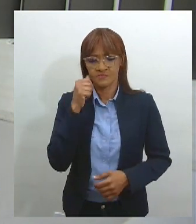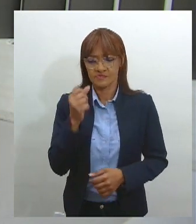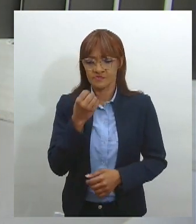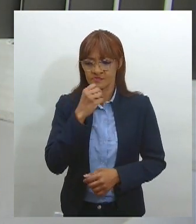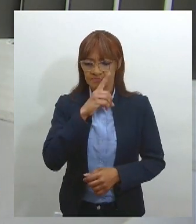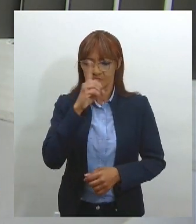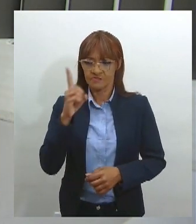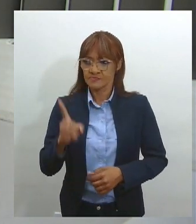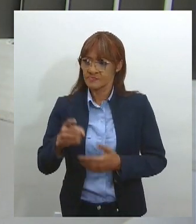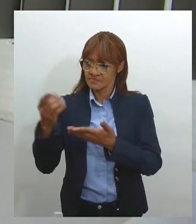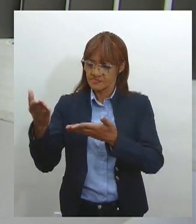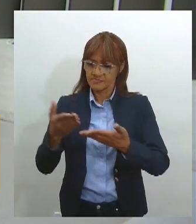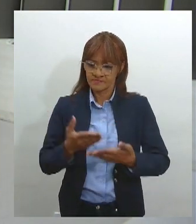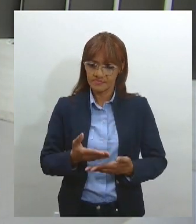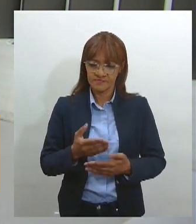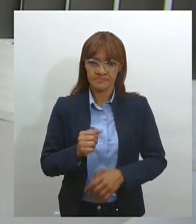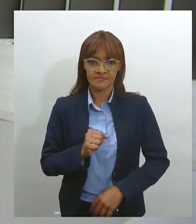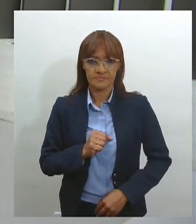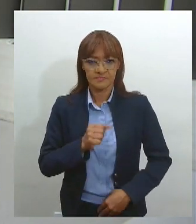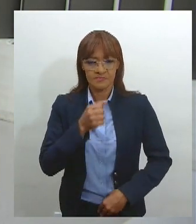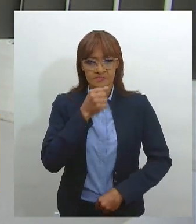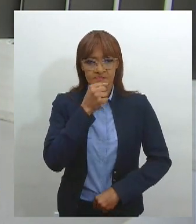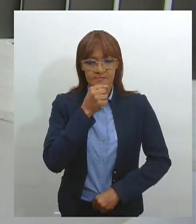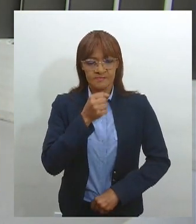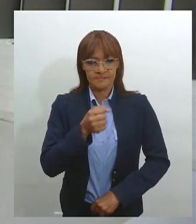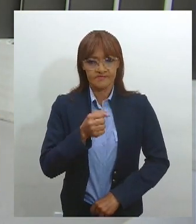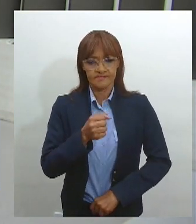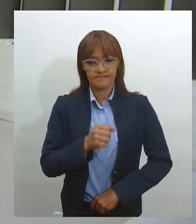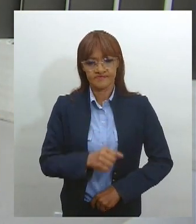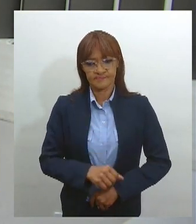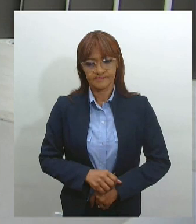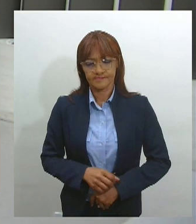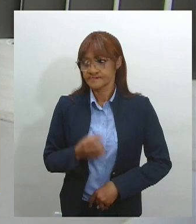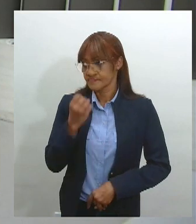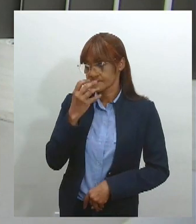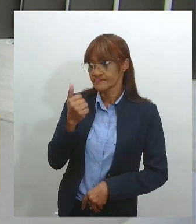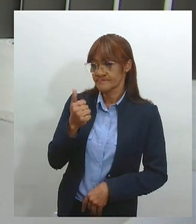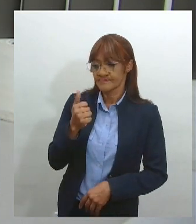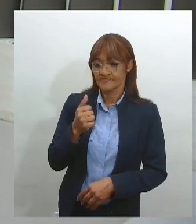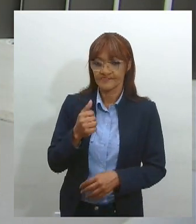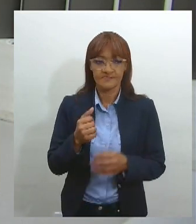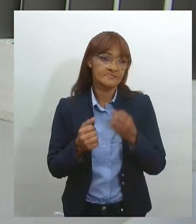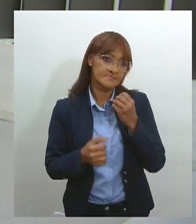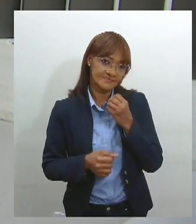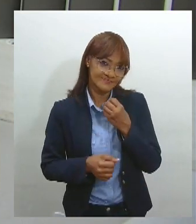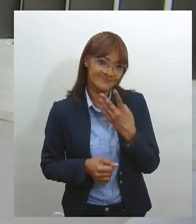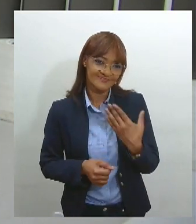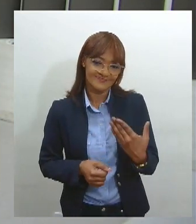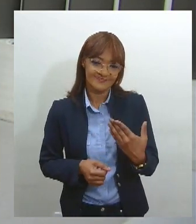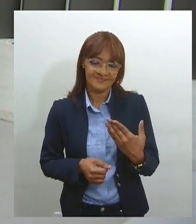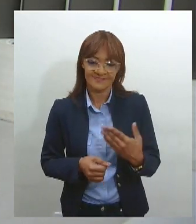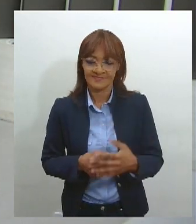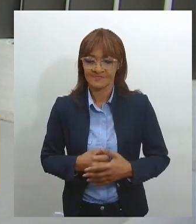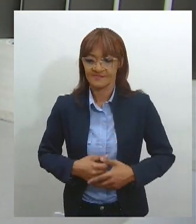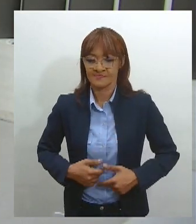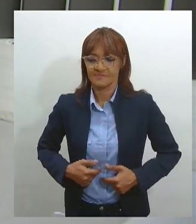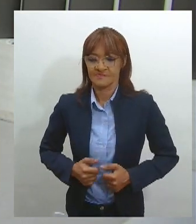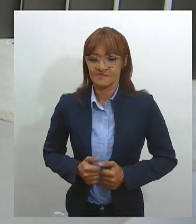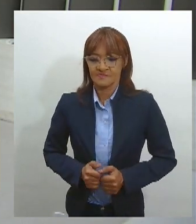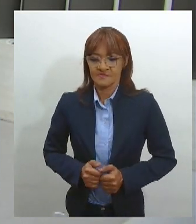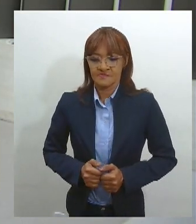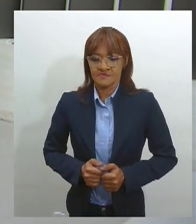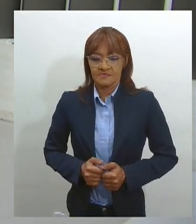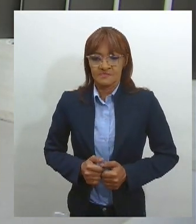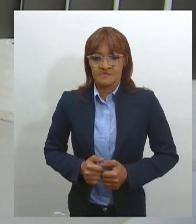aqui ao Jornal da Alesi. Tudo bem? Tudo bom. A gente começa a falar dessa programação